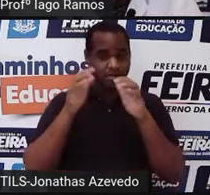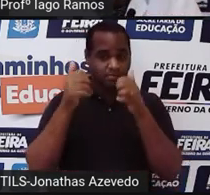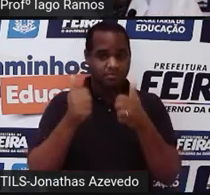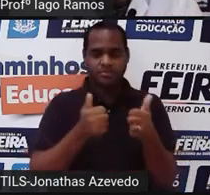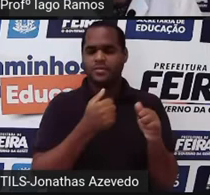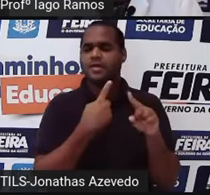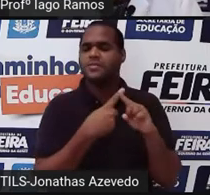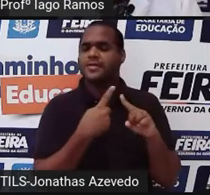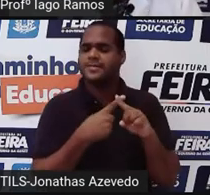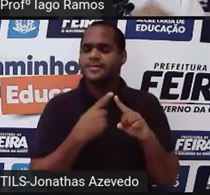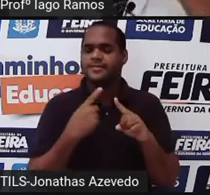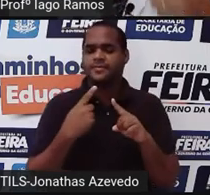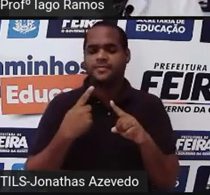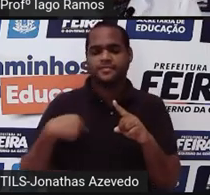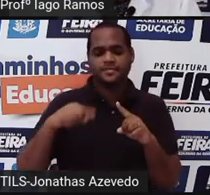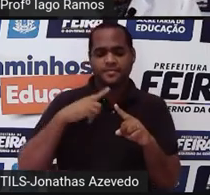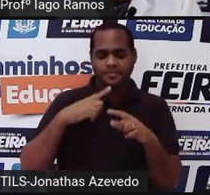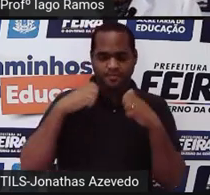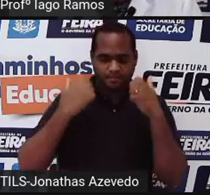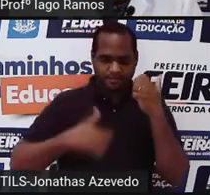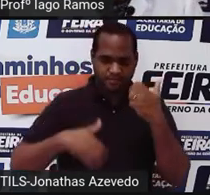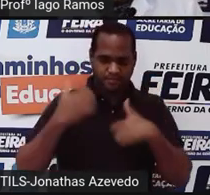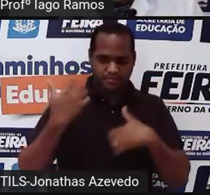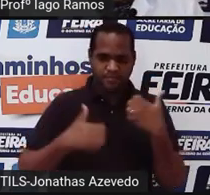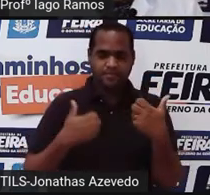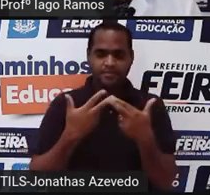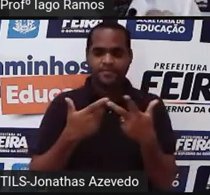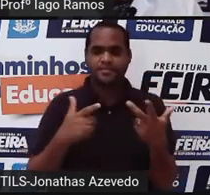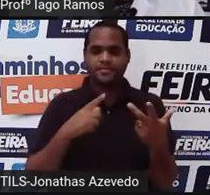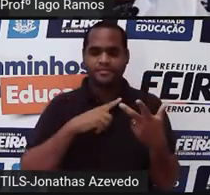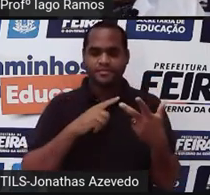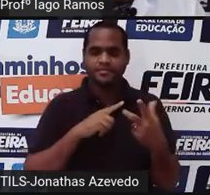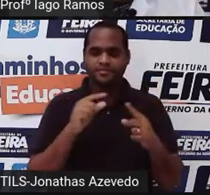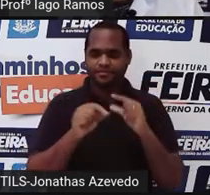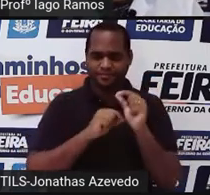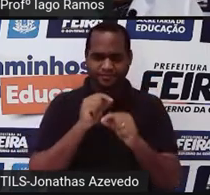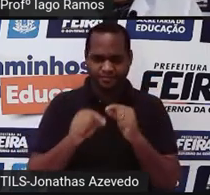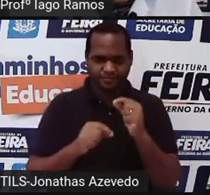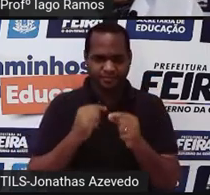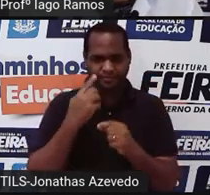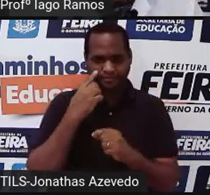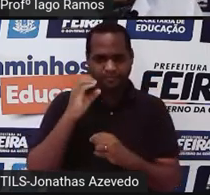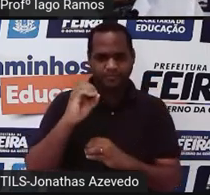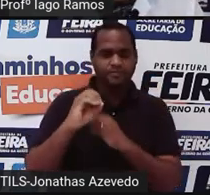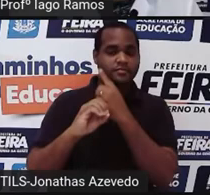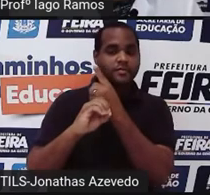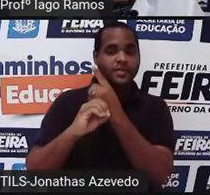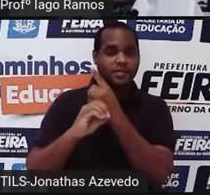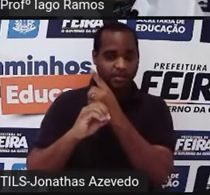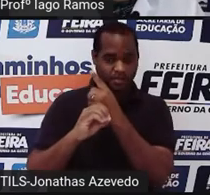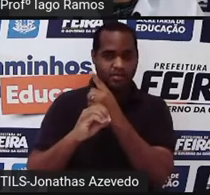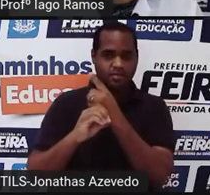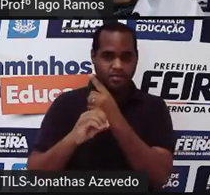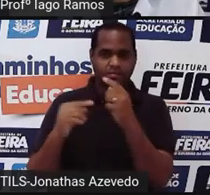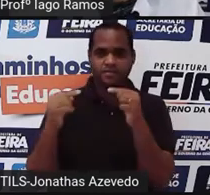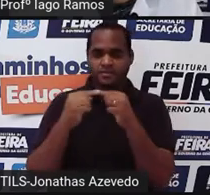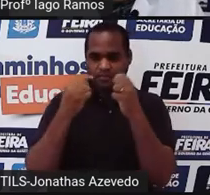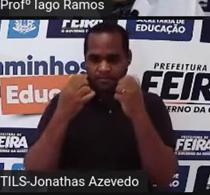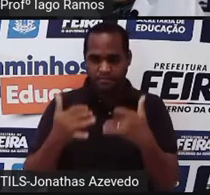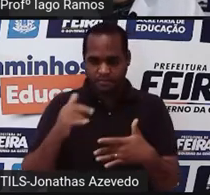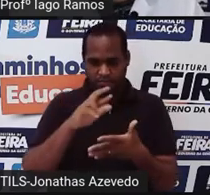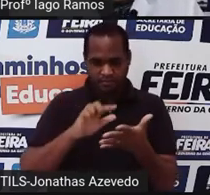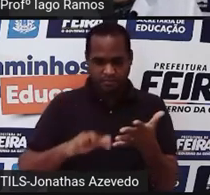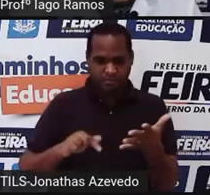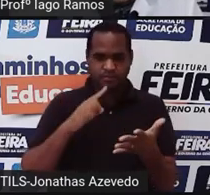porquê, né, desse caso de quando o expoente é 1. E esse caso aqui é um caso tranquilo e